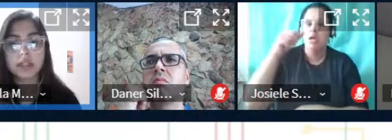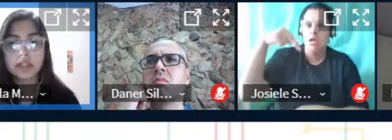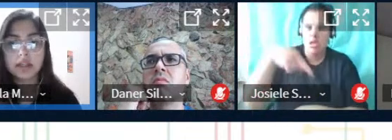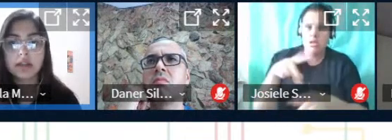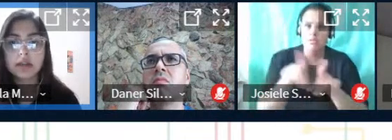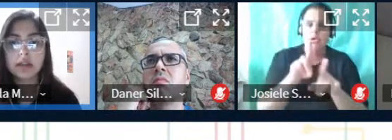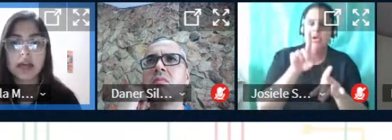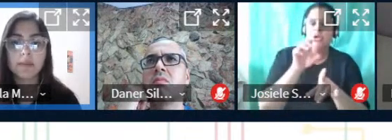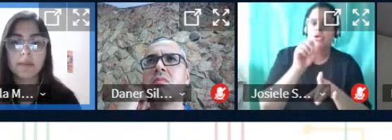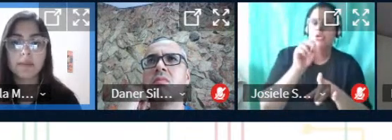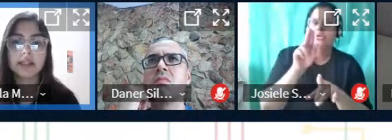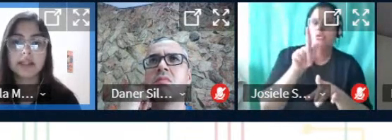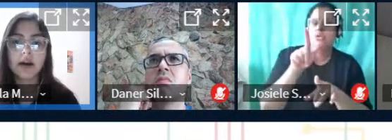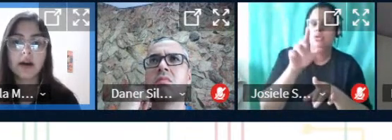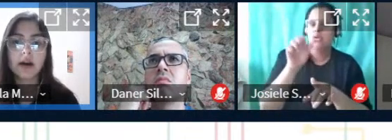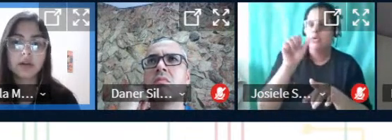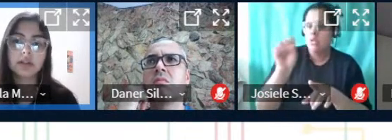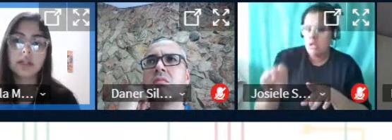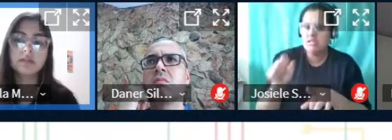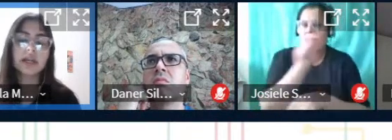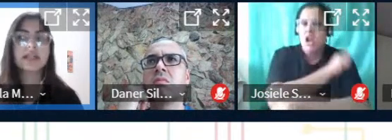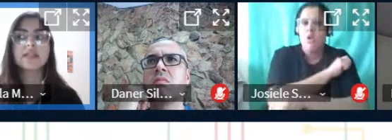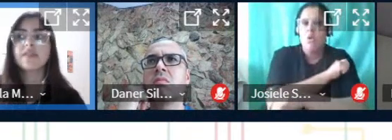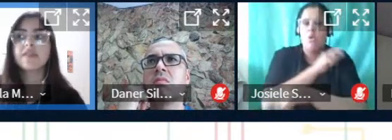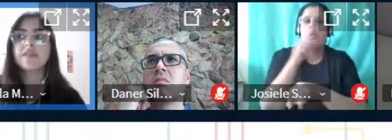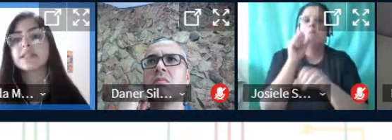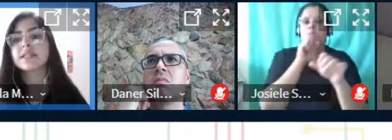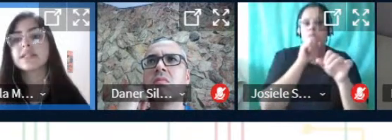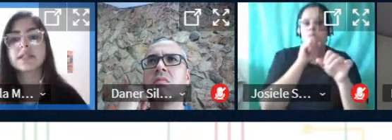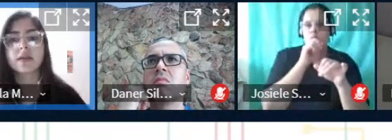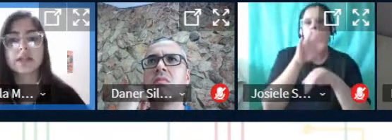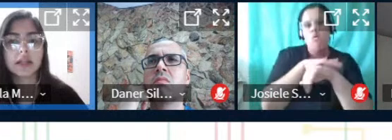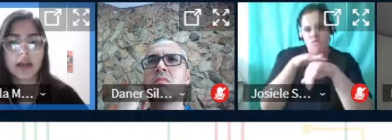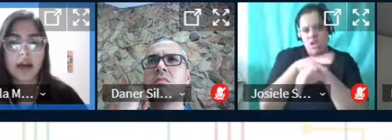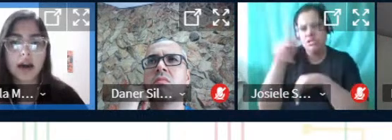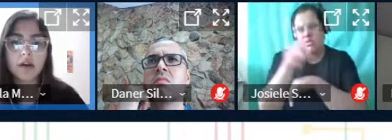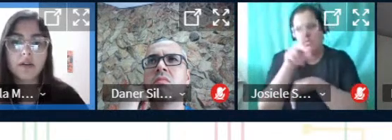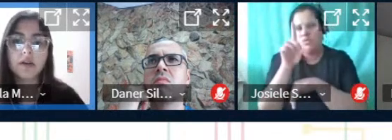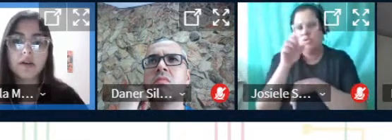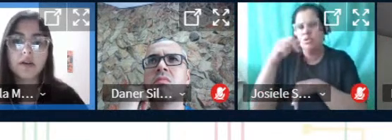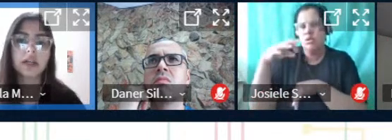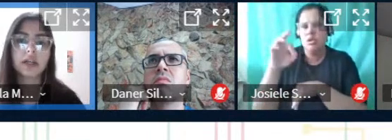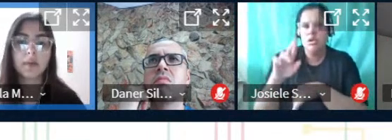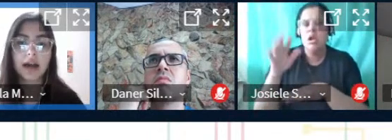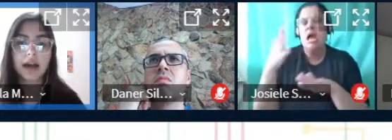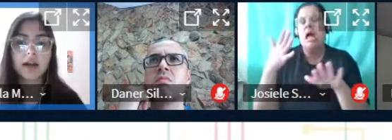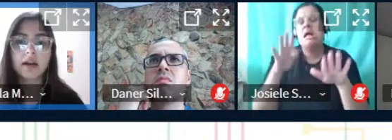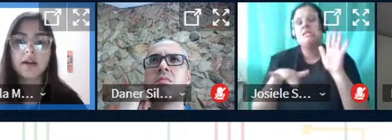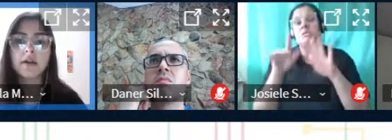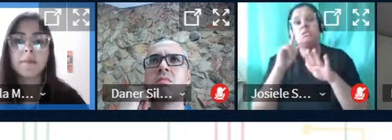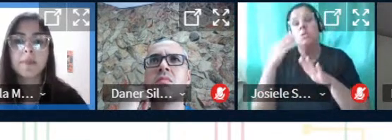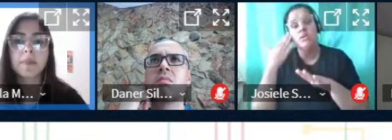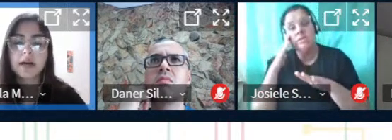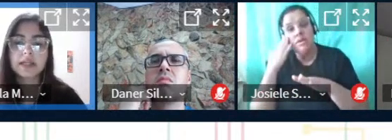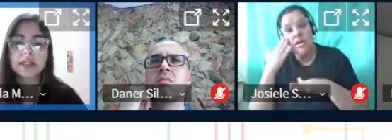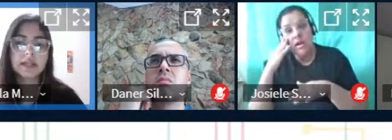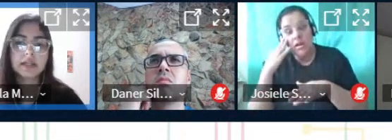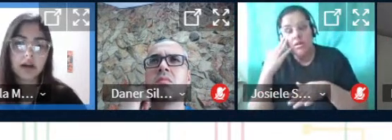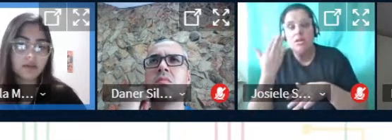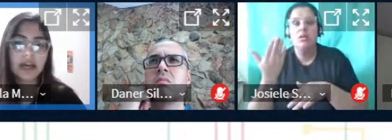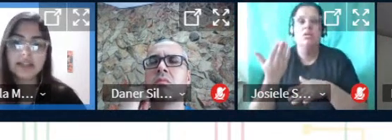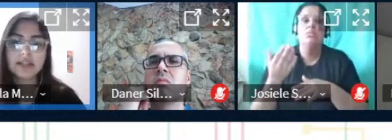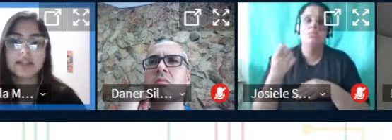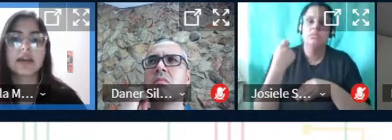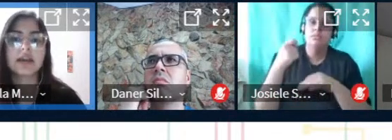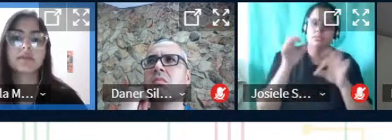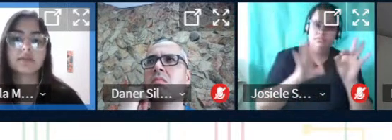falar com o Daner né para dar o retorno tanto que às vezes eles não entendem algo a gente tem que arrumar mas